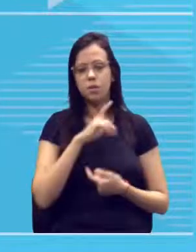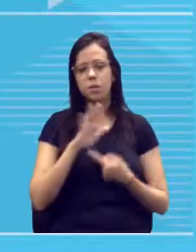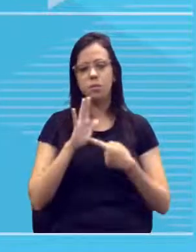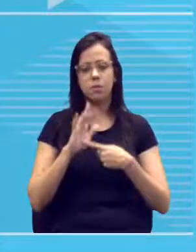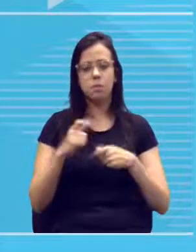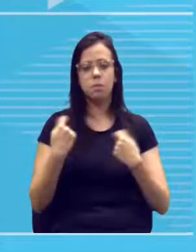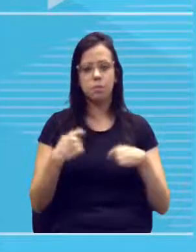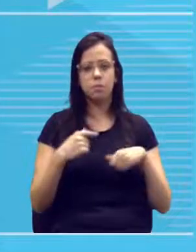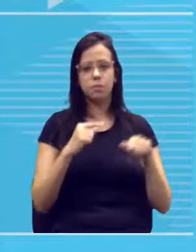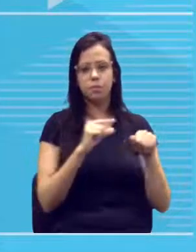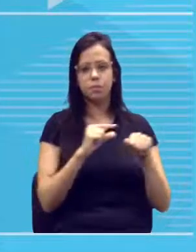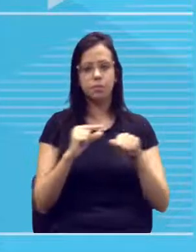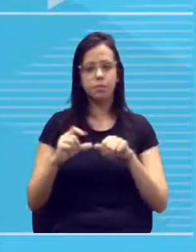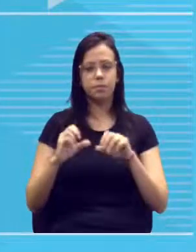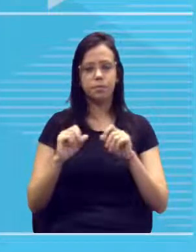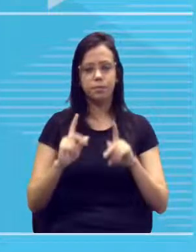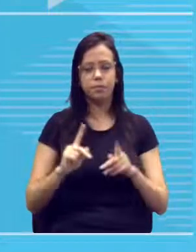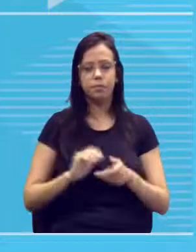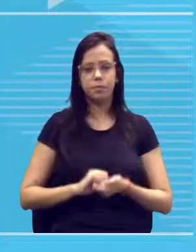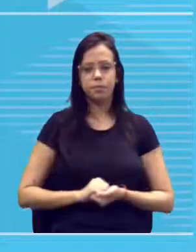ser Azinho, Azinho. Ok?